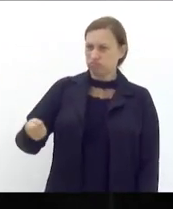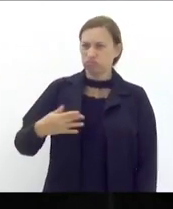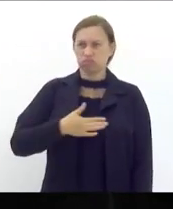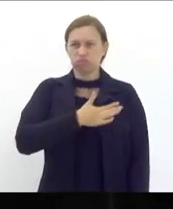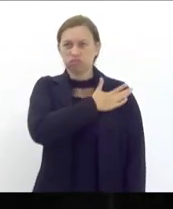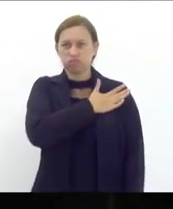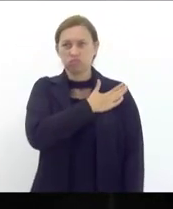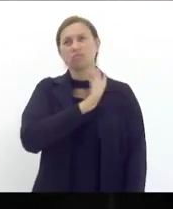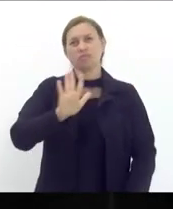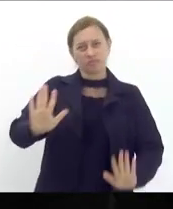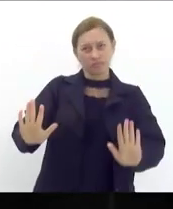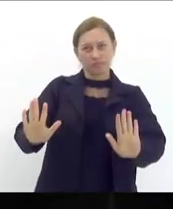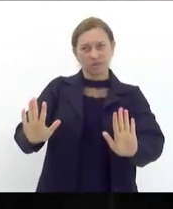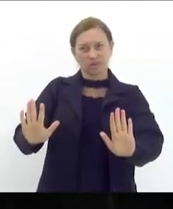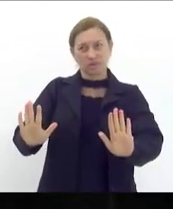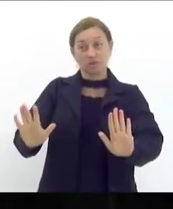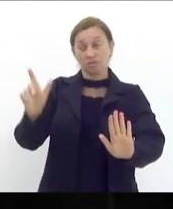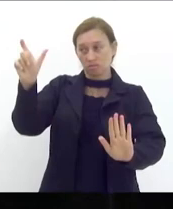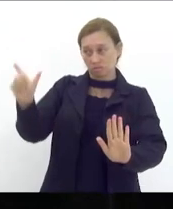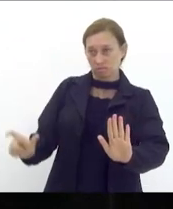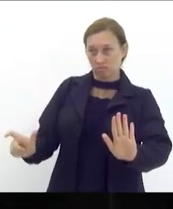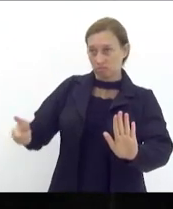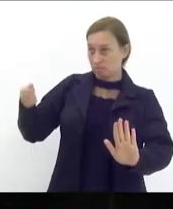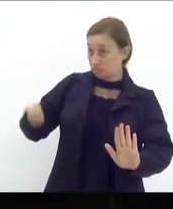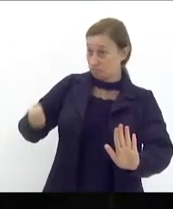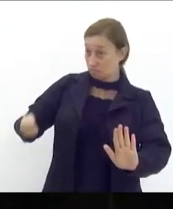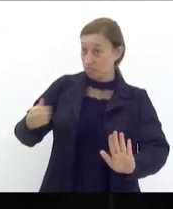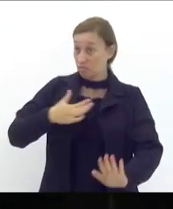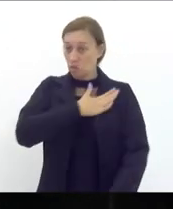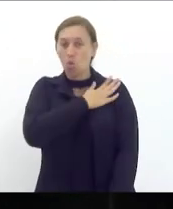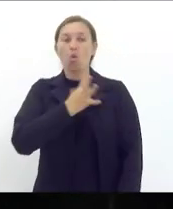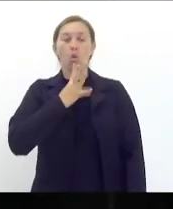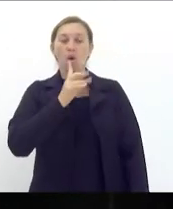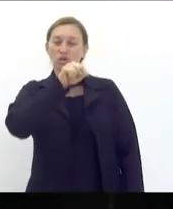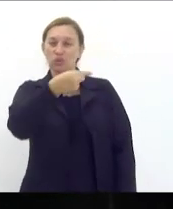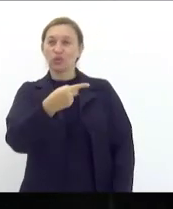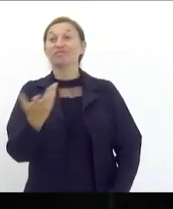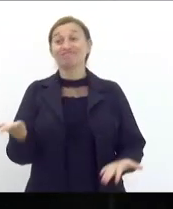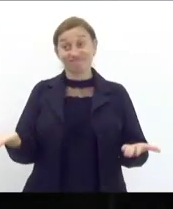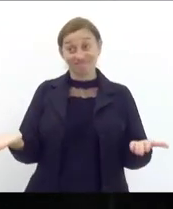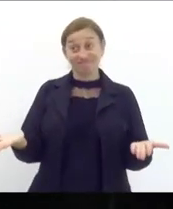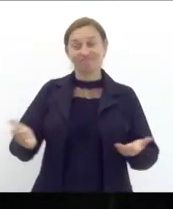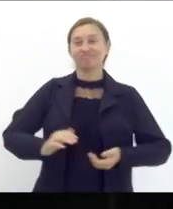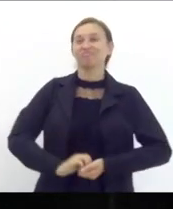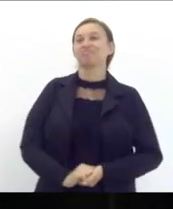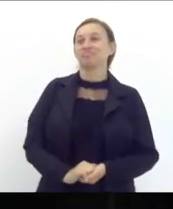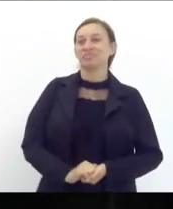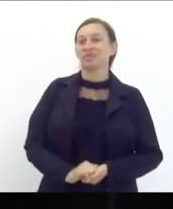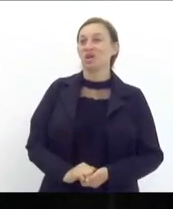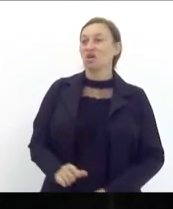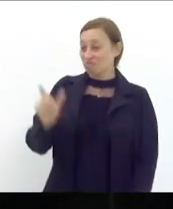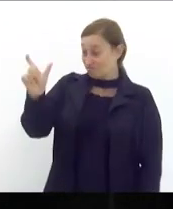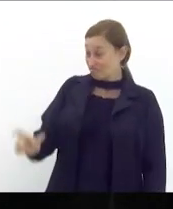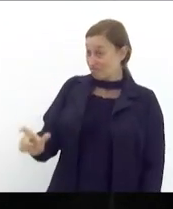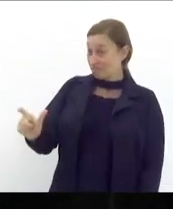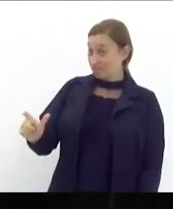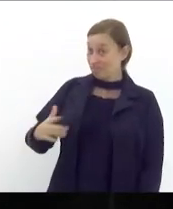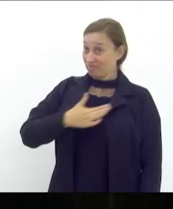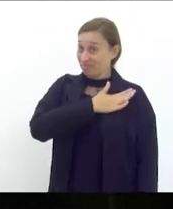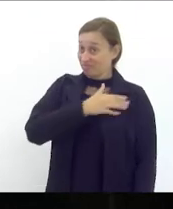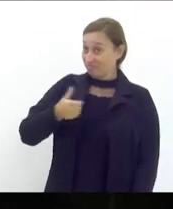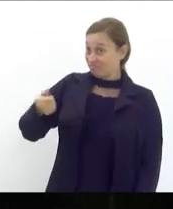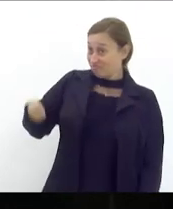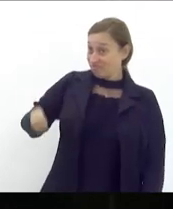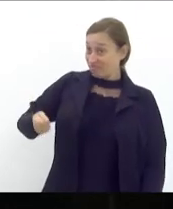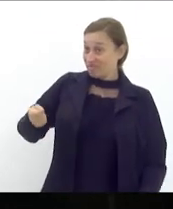aliás um ditador reconhece outro um ditador se aproxima do outro